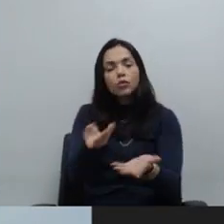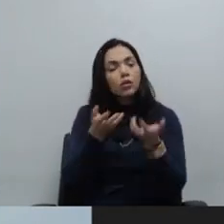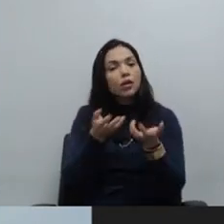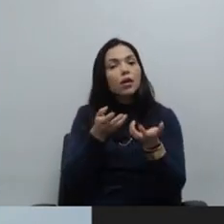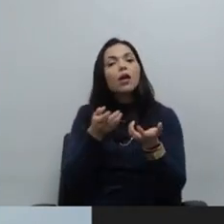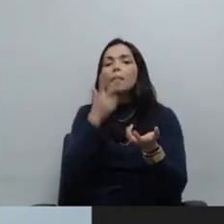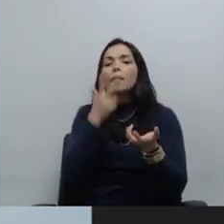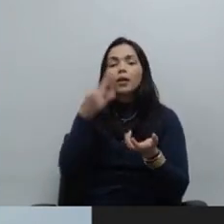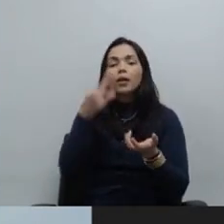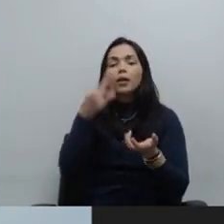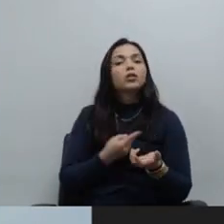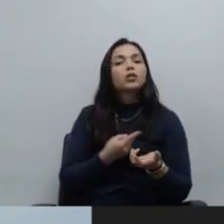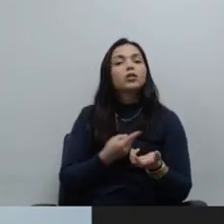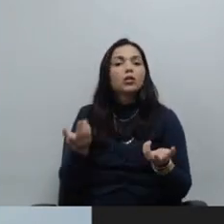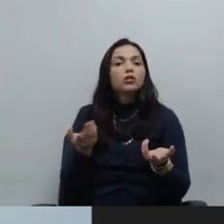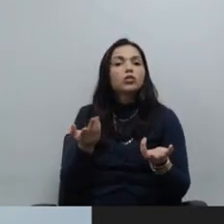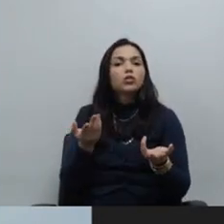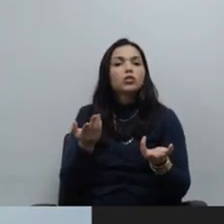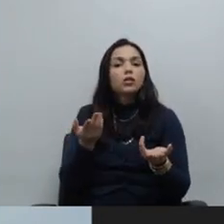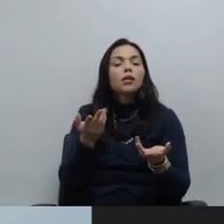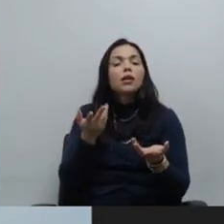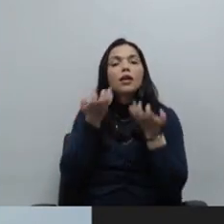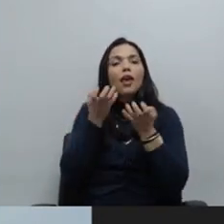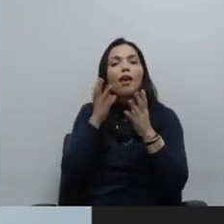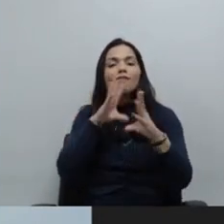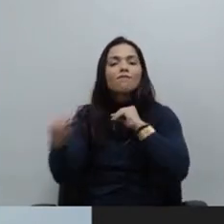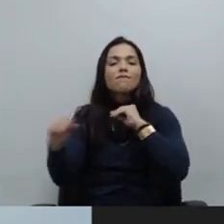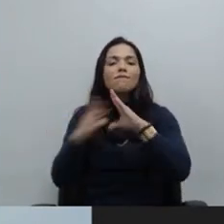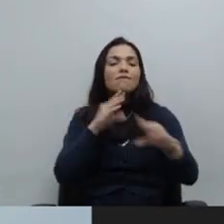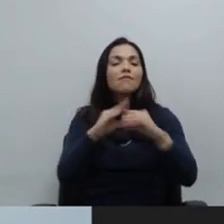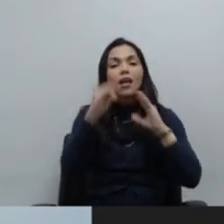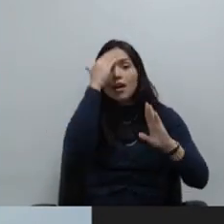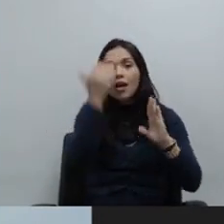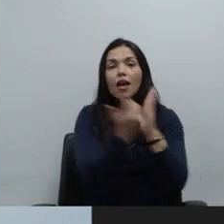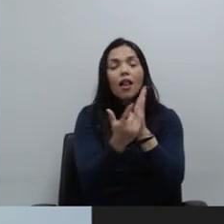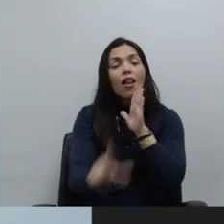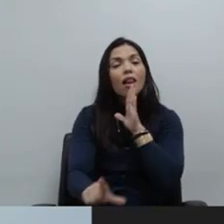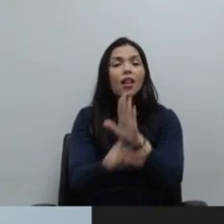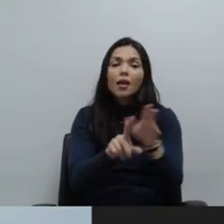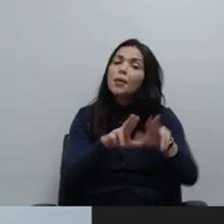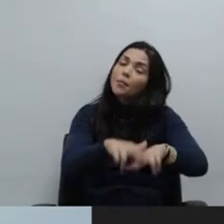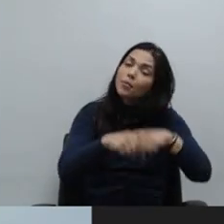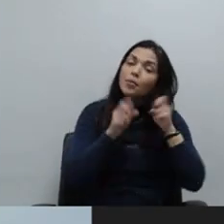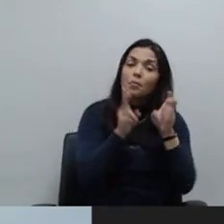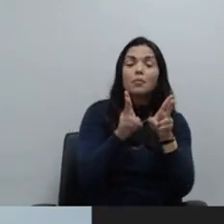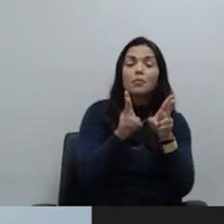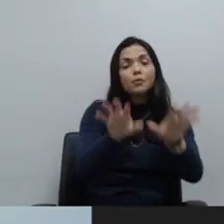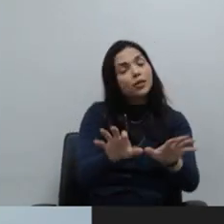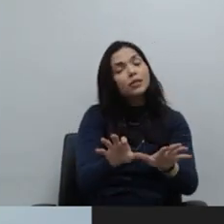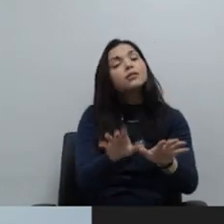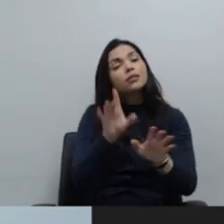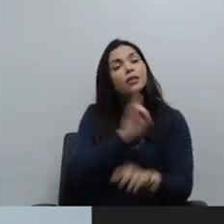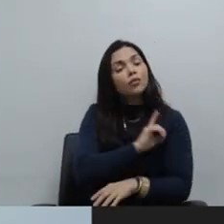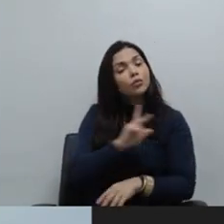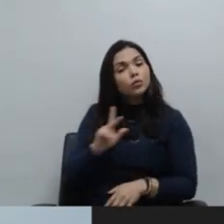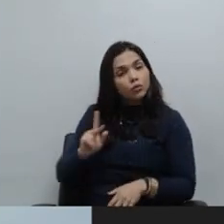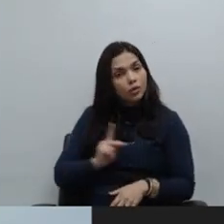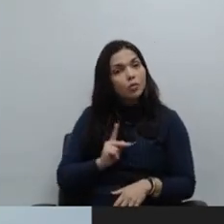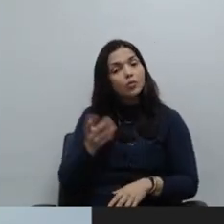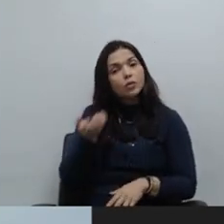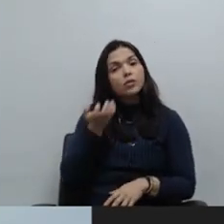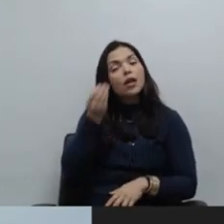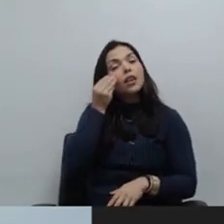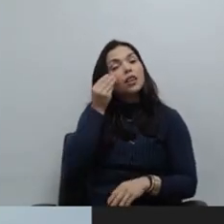violando o devido processo legal, e isso se sedimentou na jurisprudência. Mesmo assim, a Defensoria optou pela interposição do recurso de